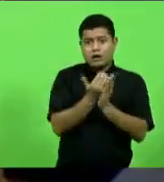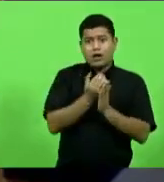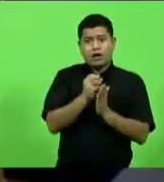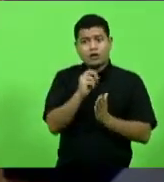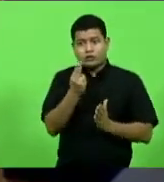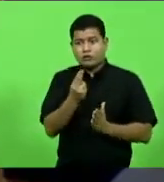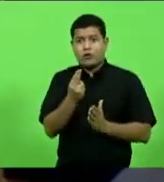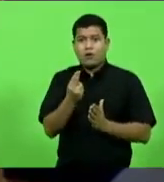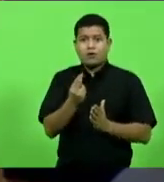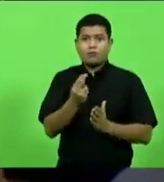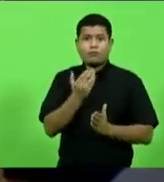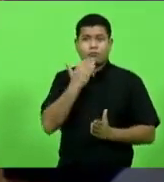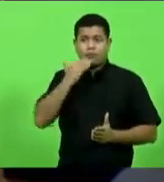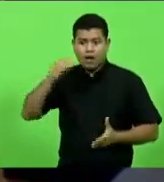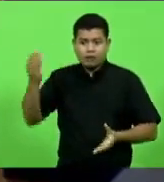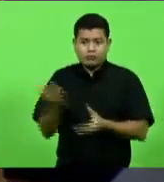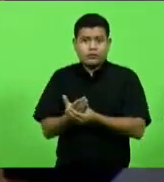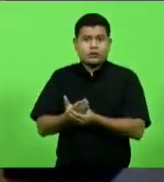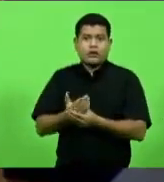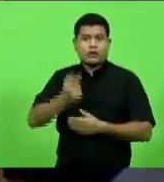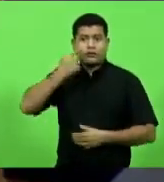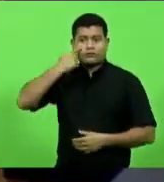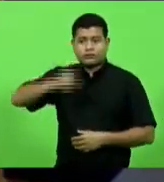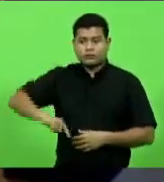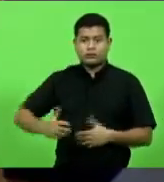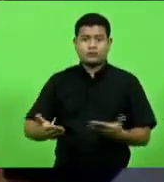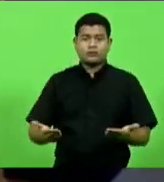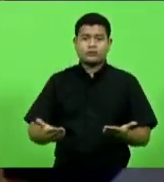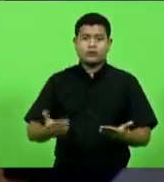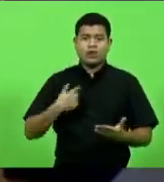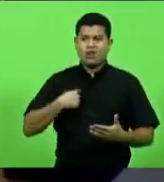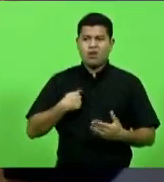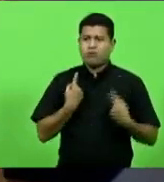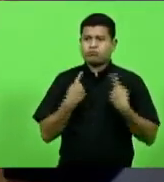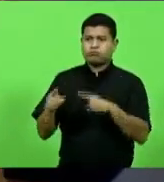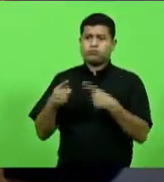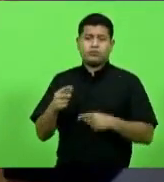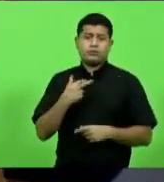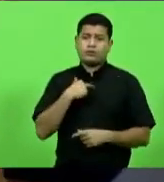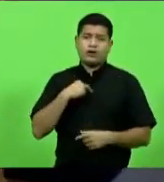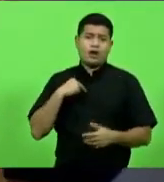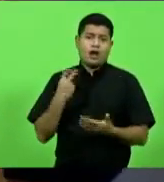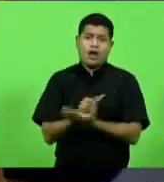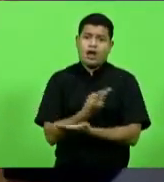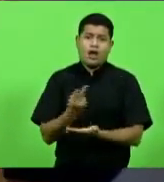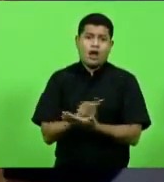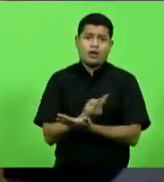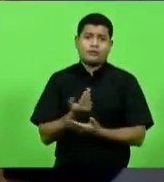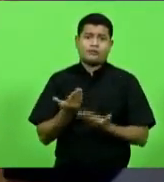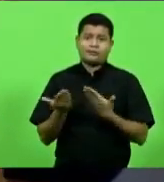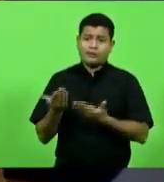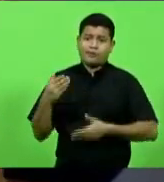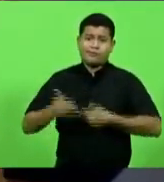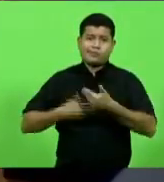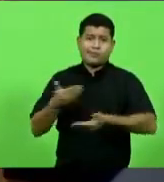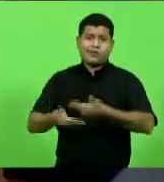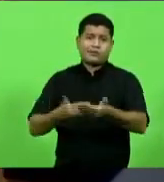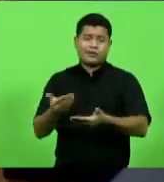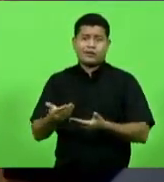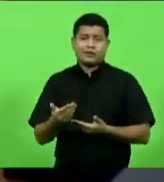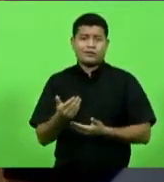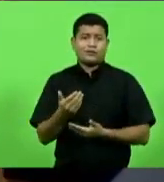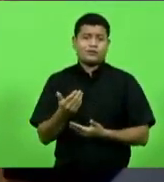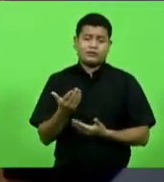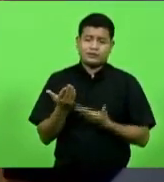afrontar, então foram erros, fora o processo assodado, a